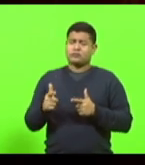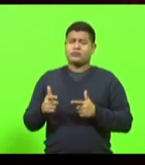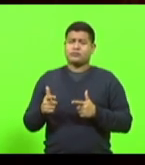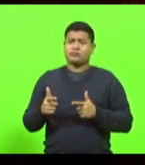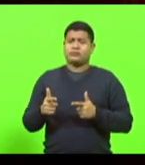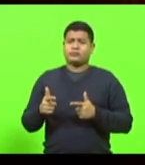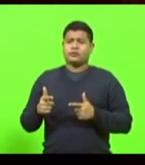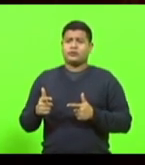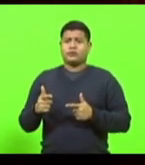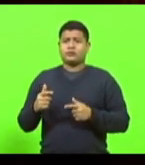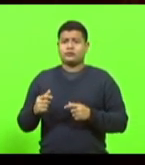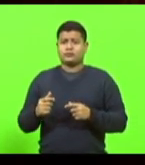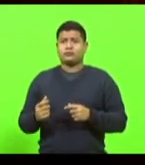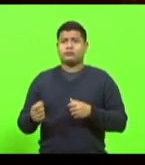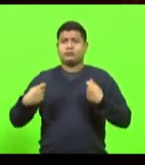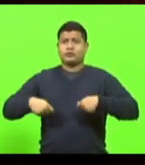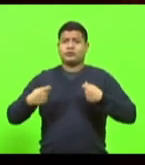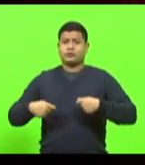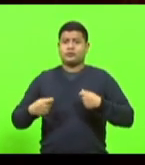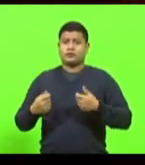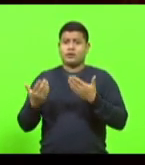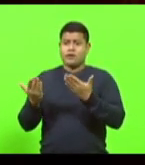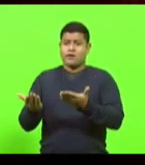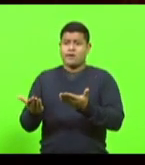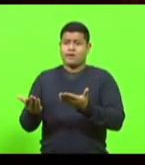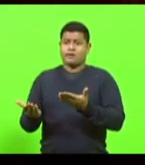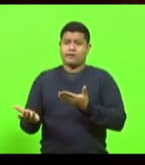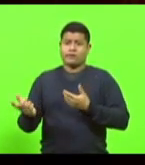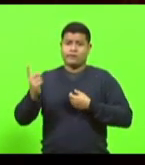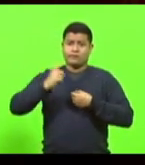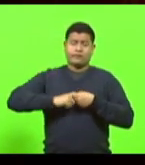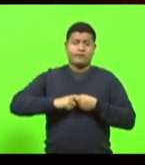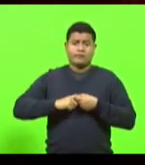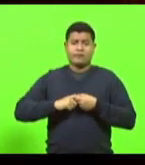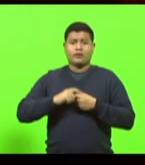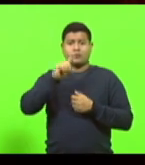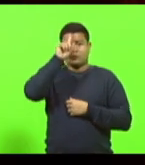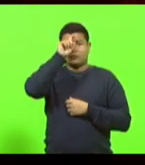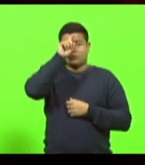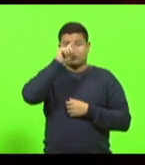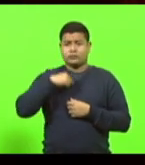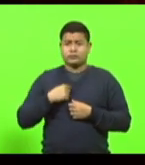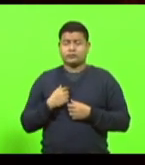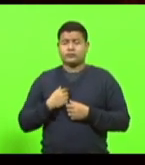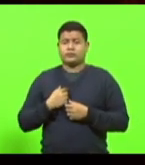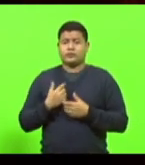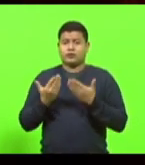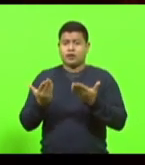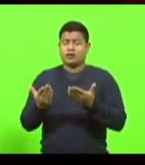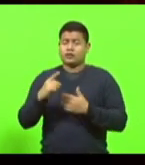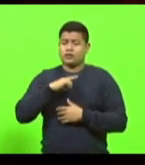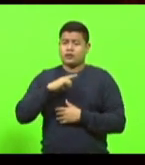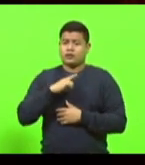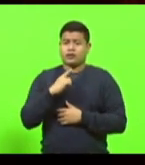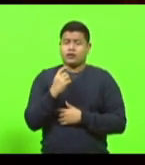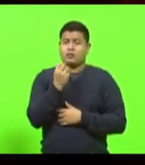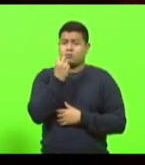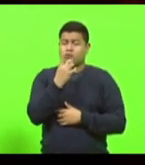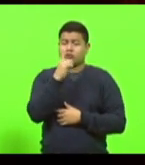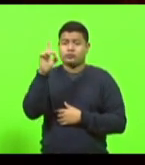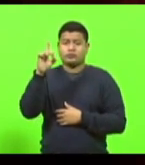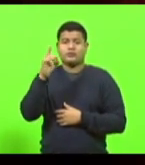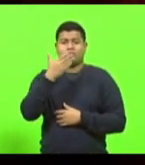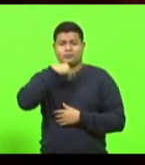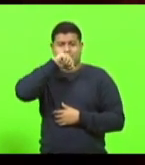hospitalizado. Ao nosso amigo Sargento Lima, tudo de bom, que passe um bom dia dos pais e que Deus o proteja.